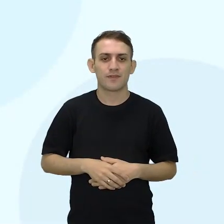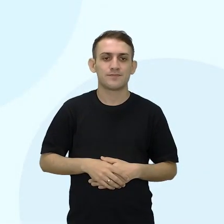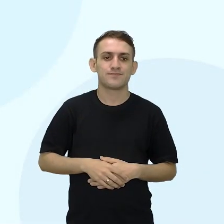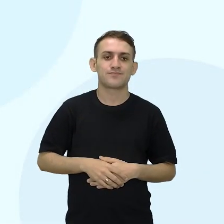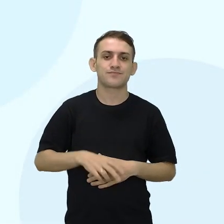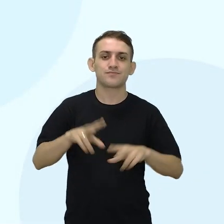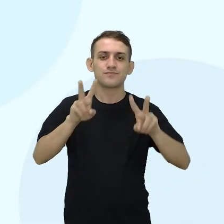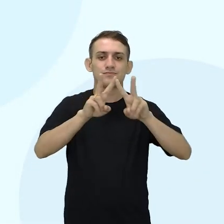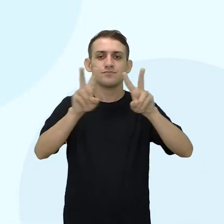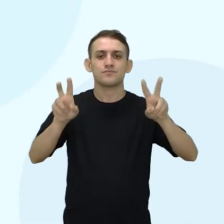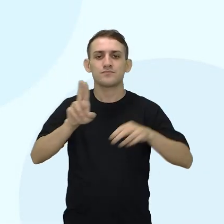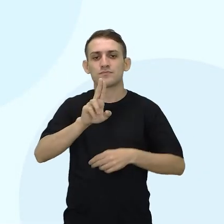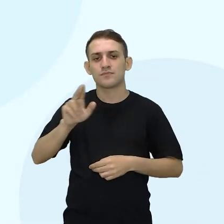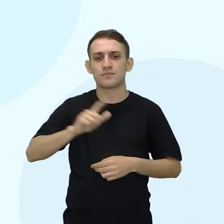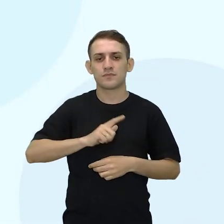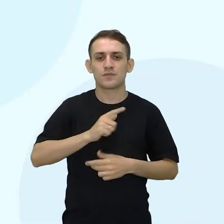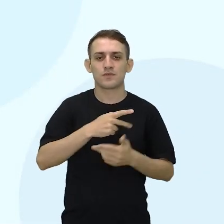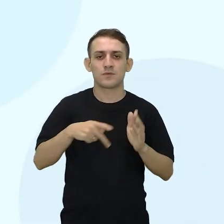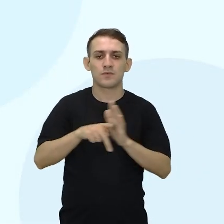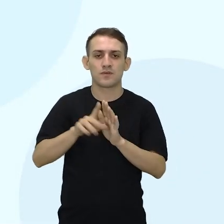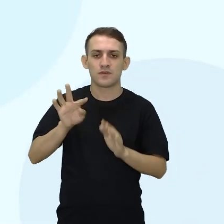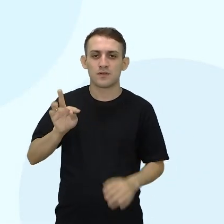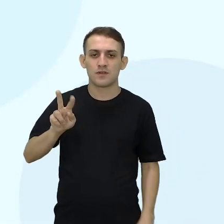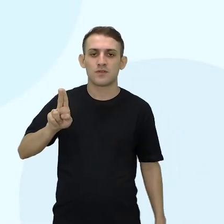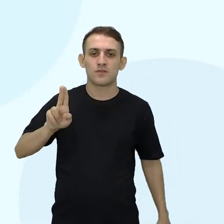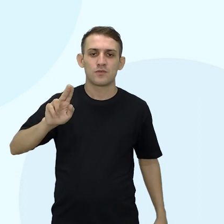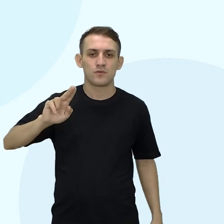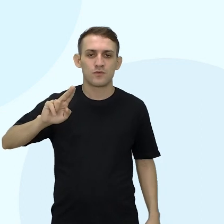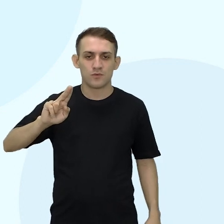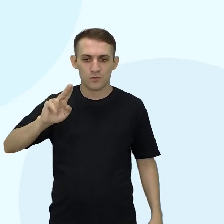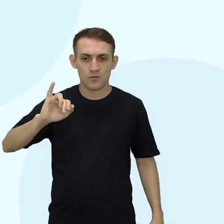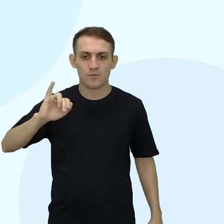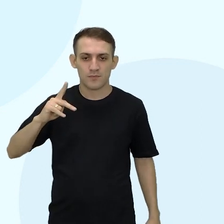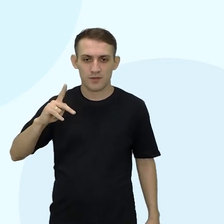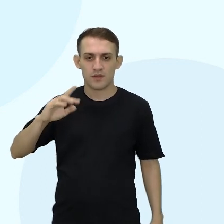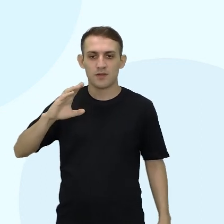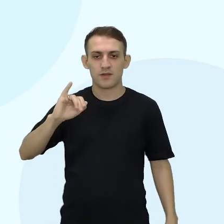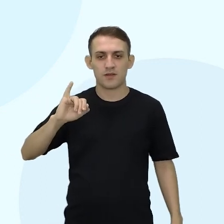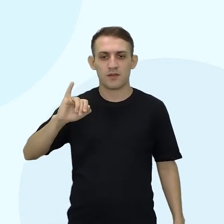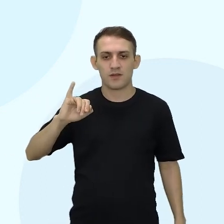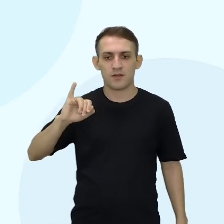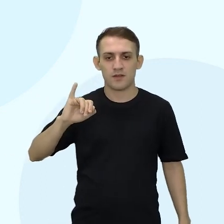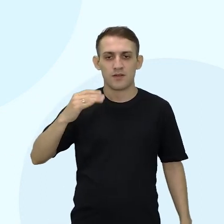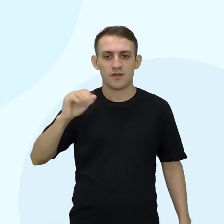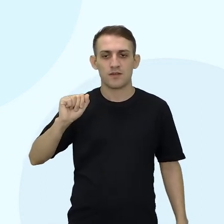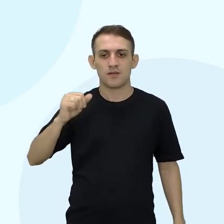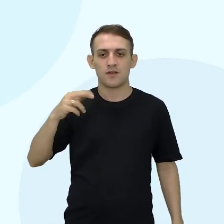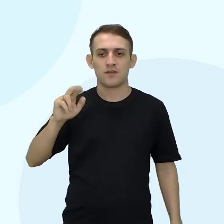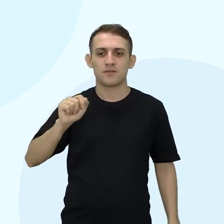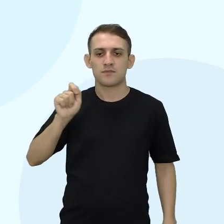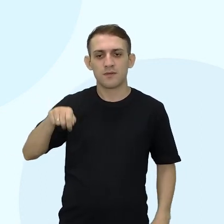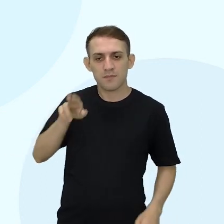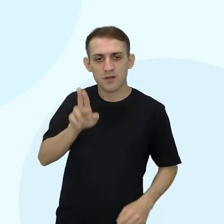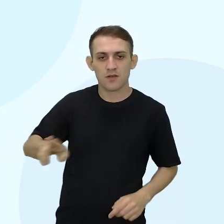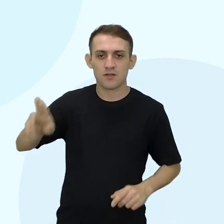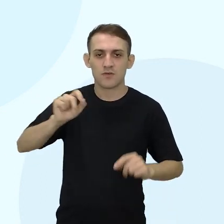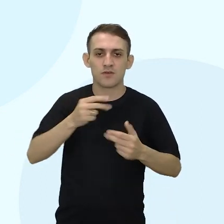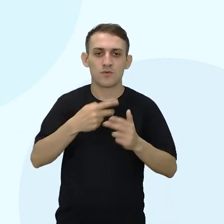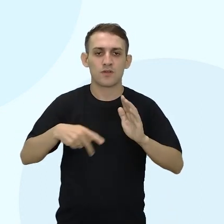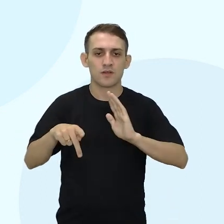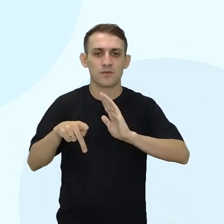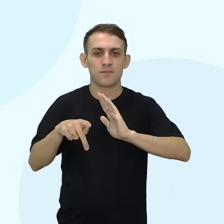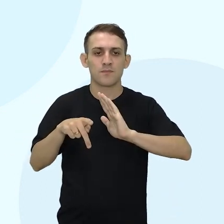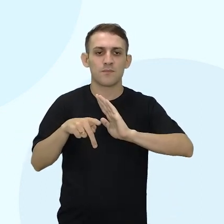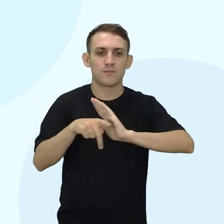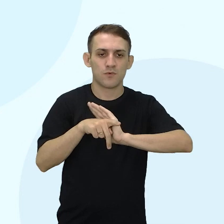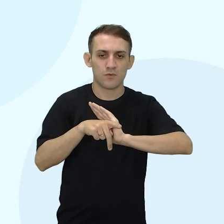o termo Kaisara tem origem no termo Tupi-Ka-I-Sara, que era utilizado para denominar as